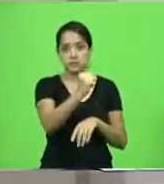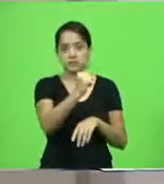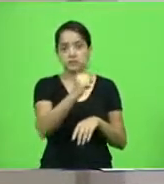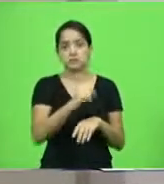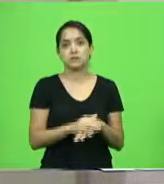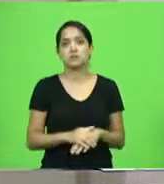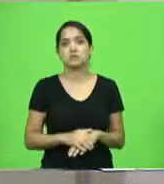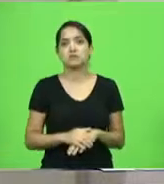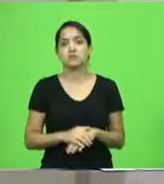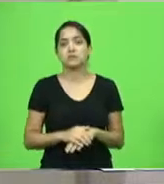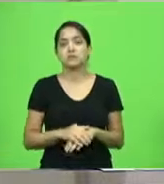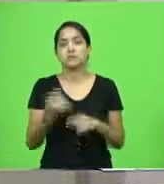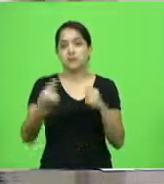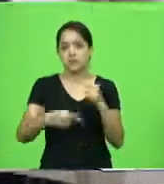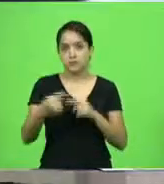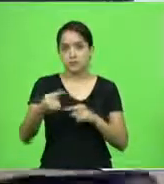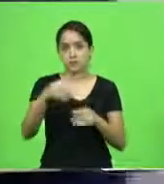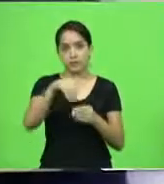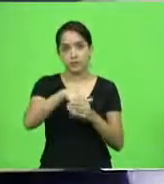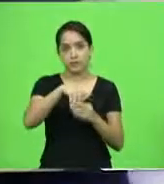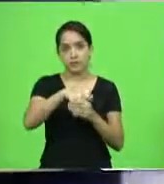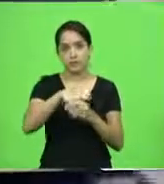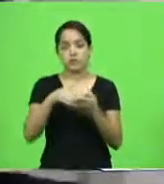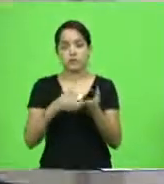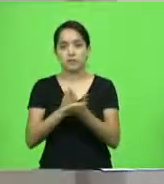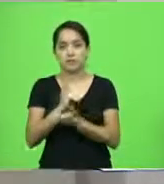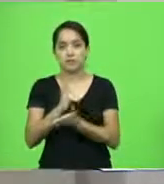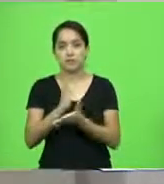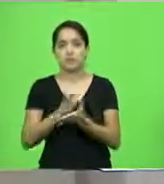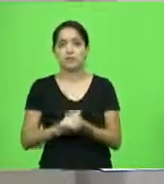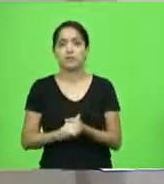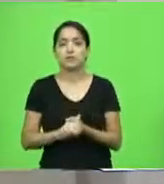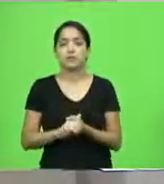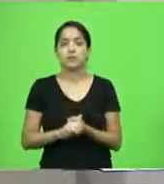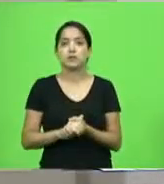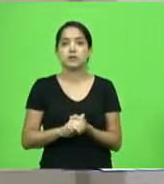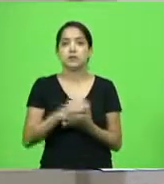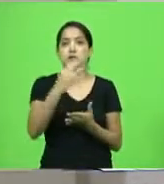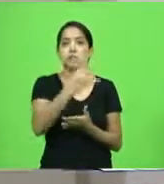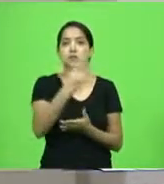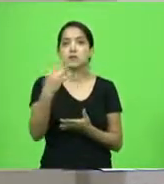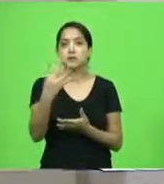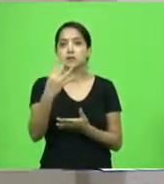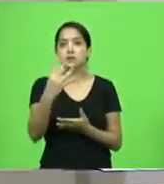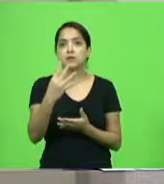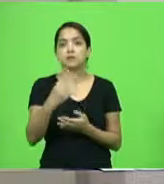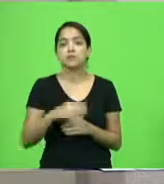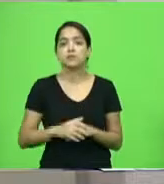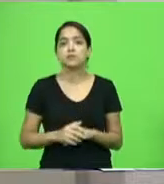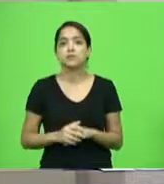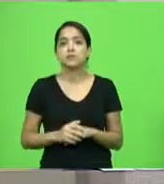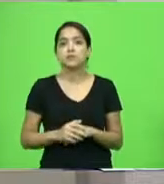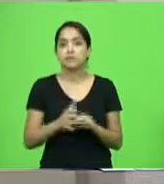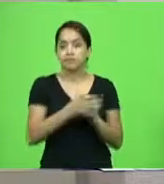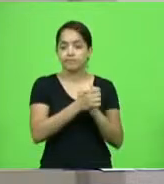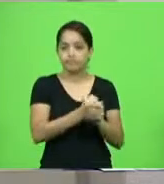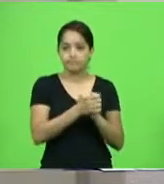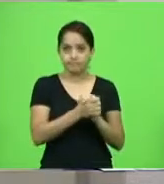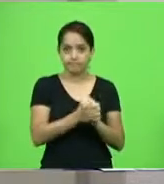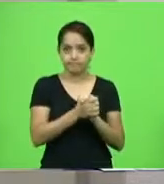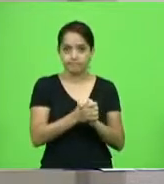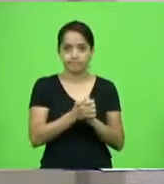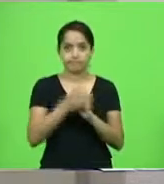Em discussão, em votação, aprovado. Moção 44, deputado João Amin, cumprimentando a Rádio